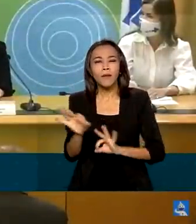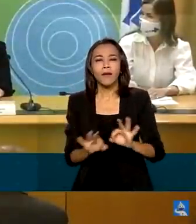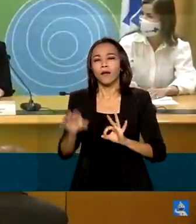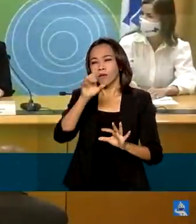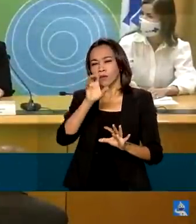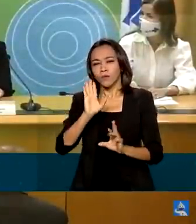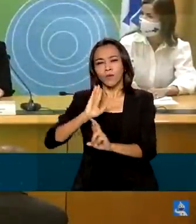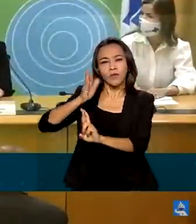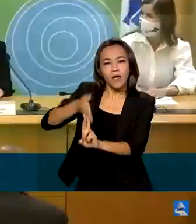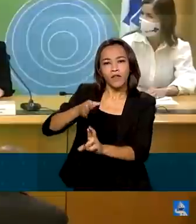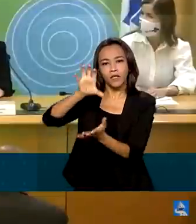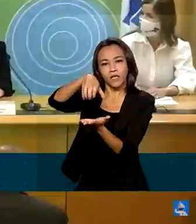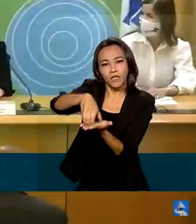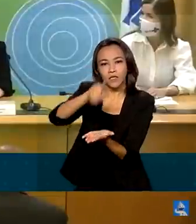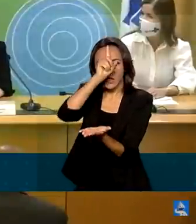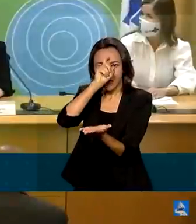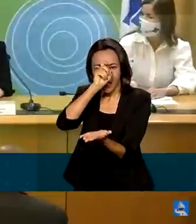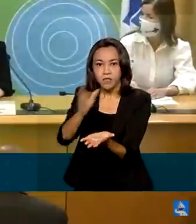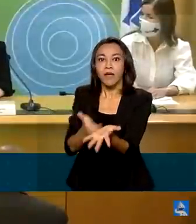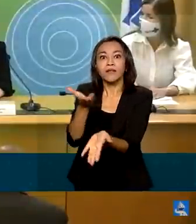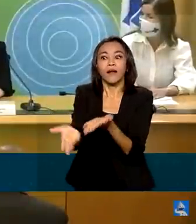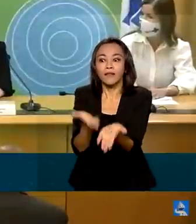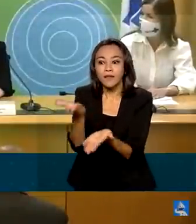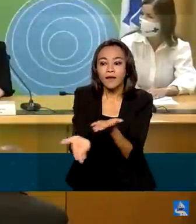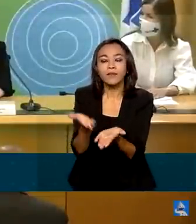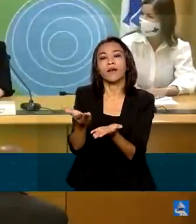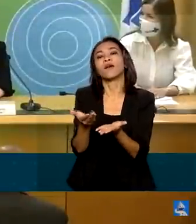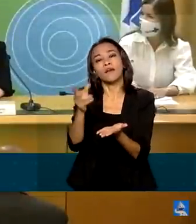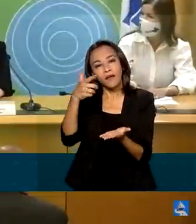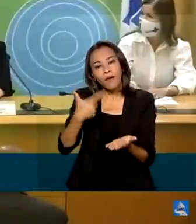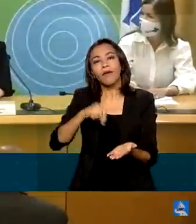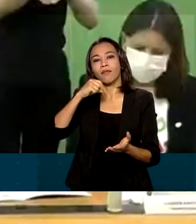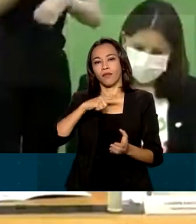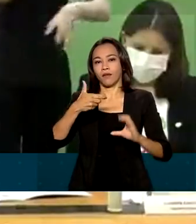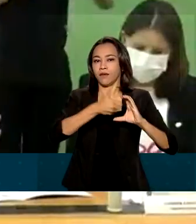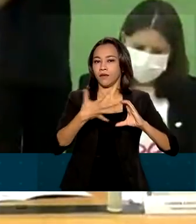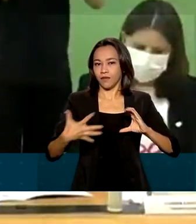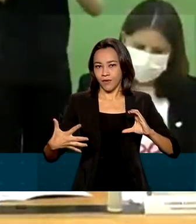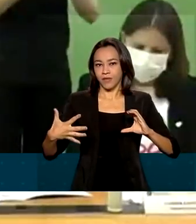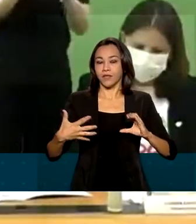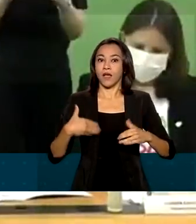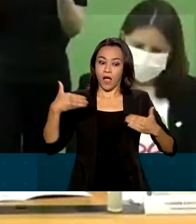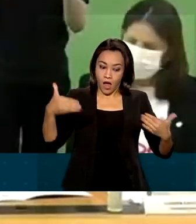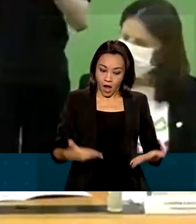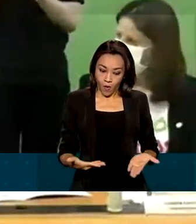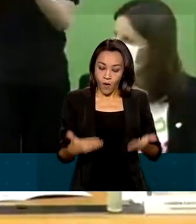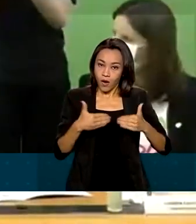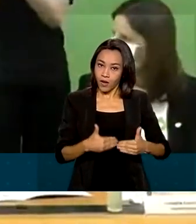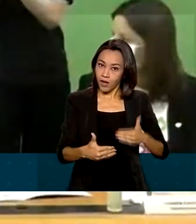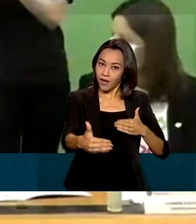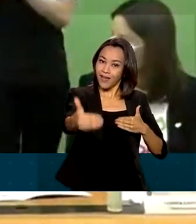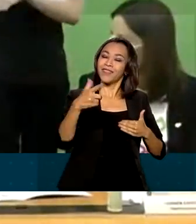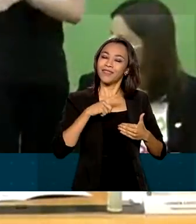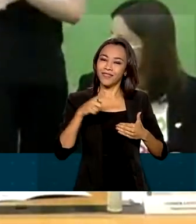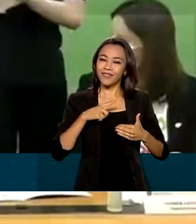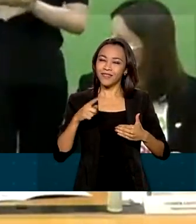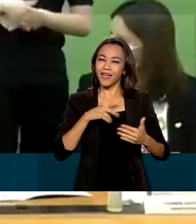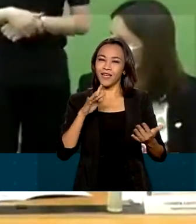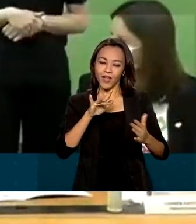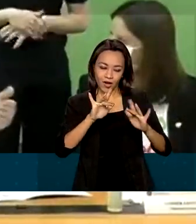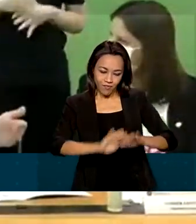referência para tratar pessoas portadoras de doenças raras. A partir de agora, pelo ConnectSUS,